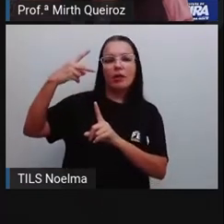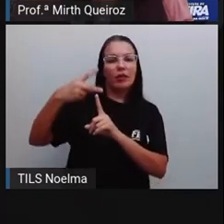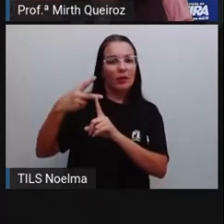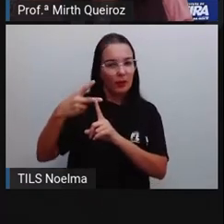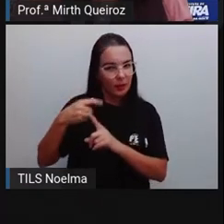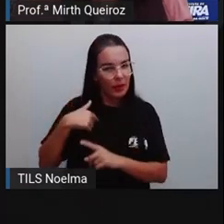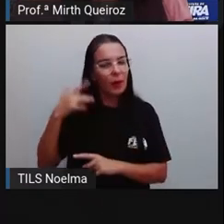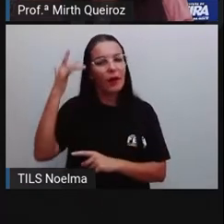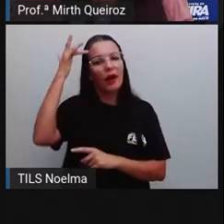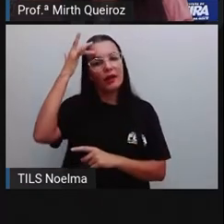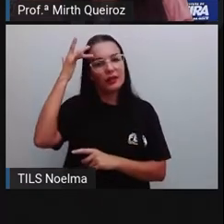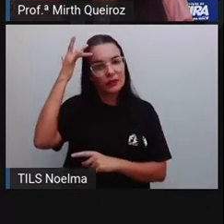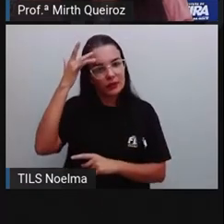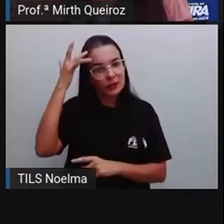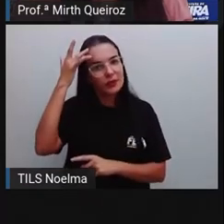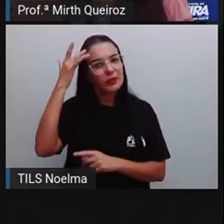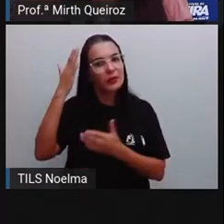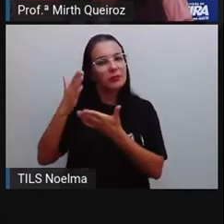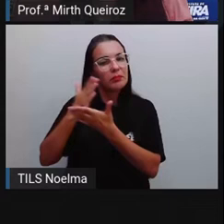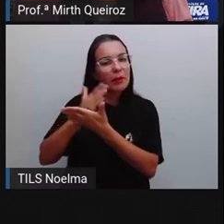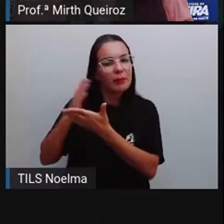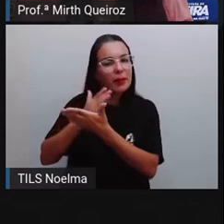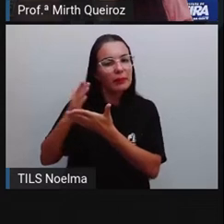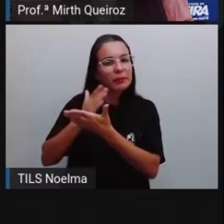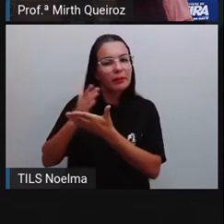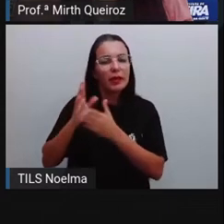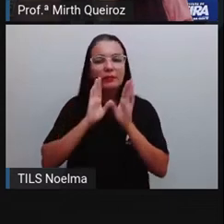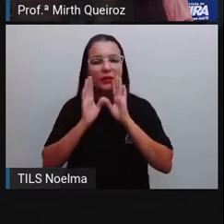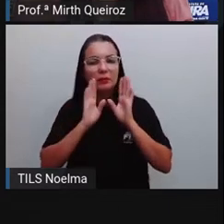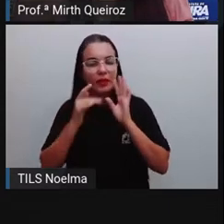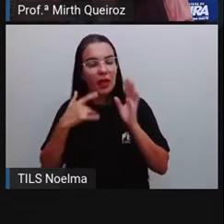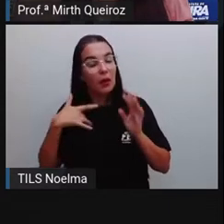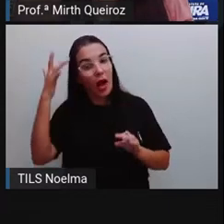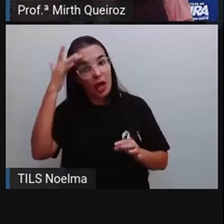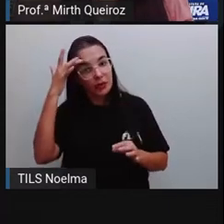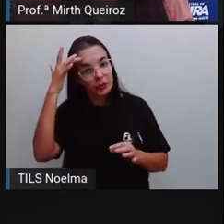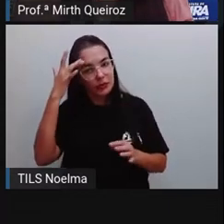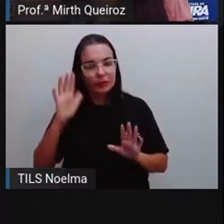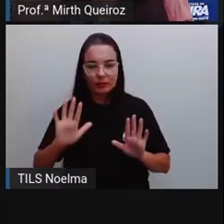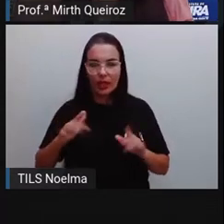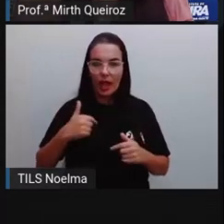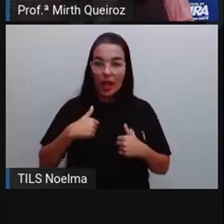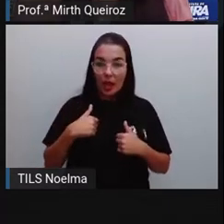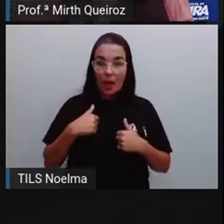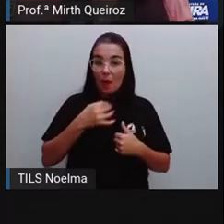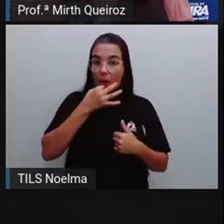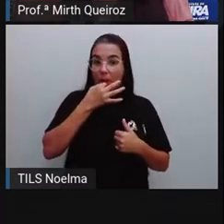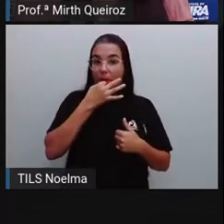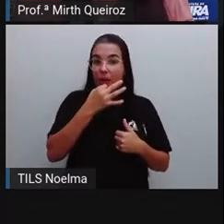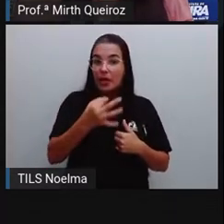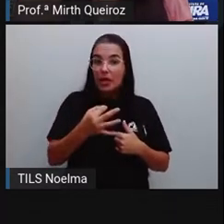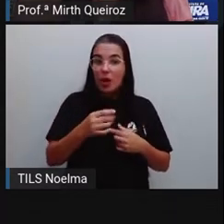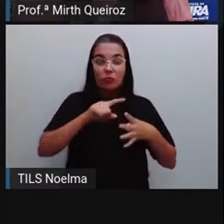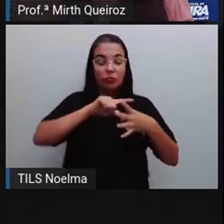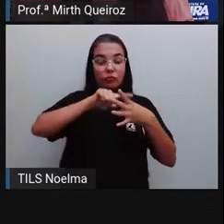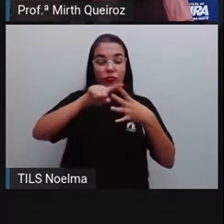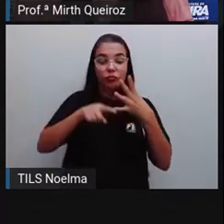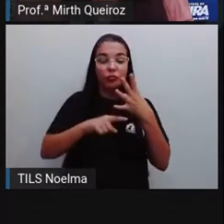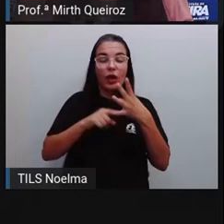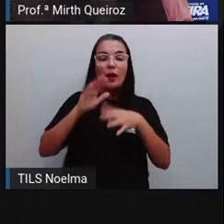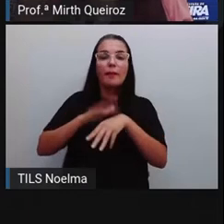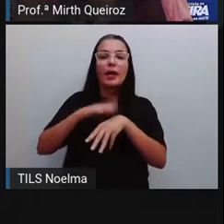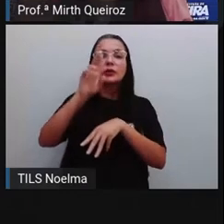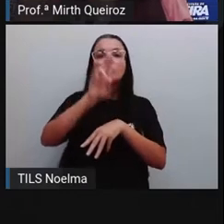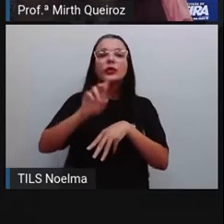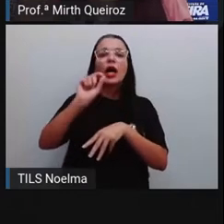esteja ali meio a meio com o Facebook, é a minha opinião. E na minha opinião, os quatro aí, que